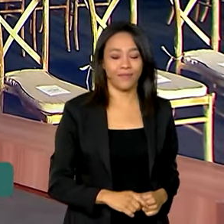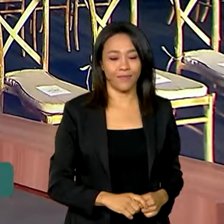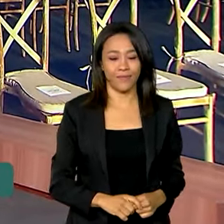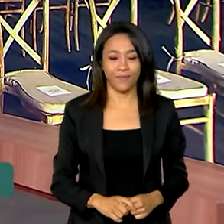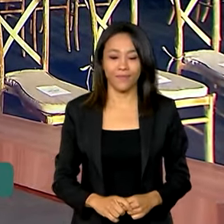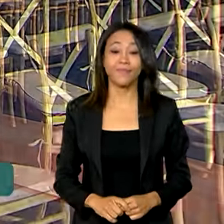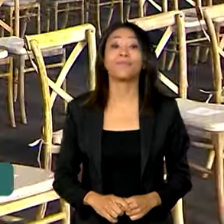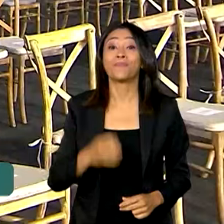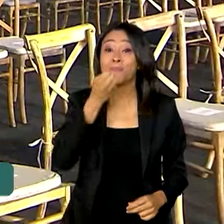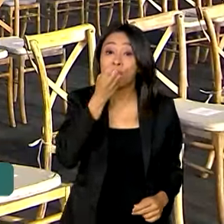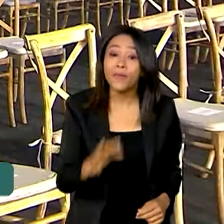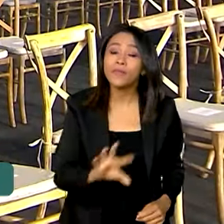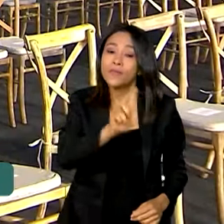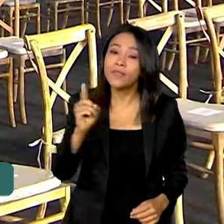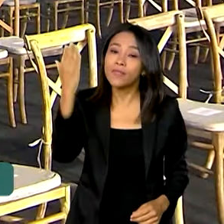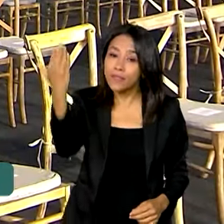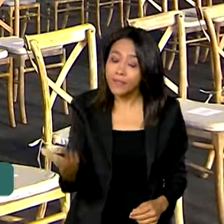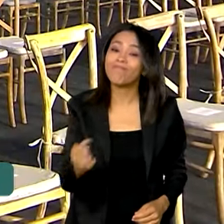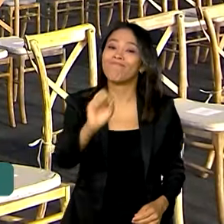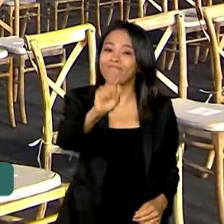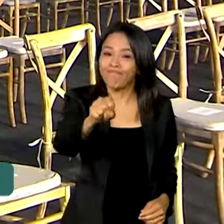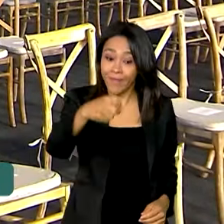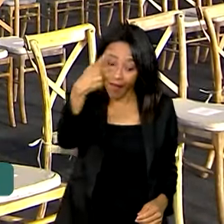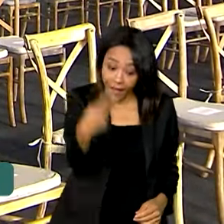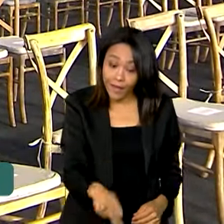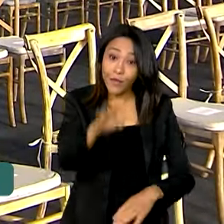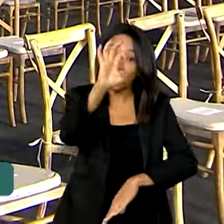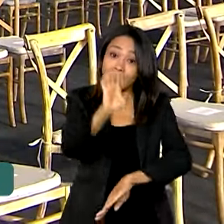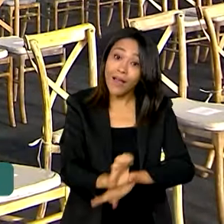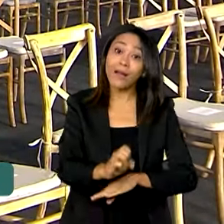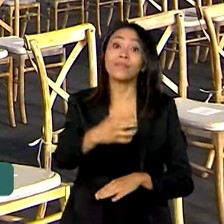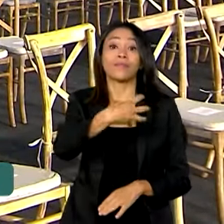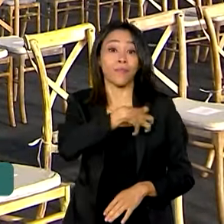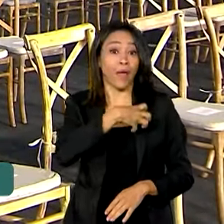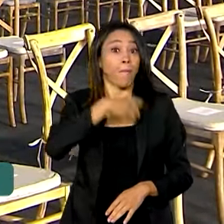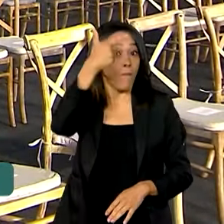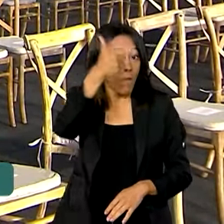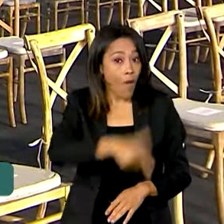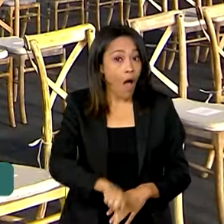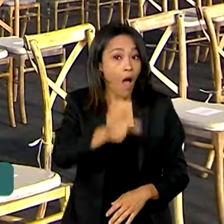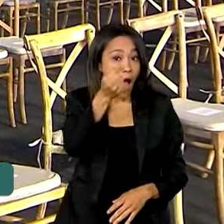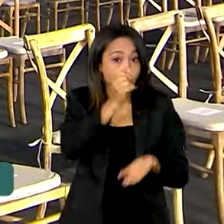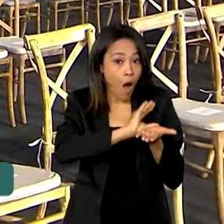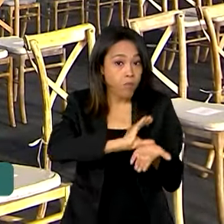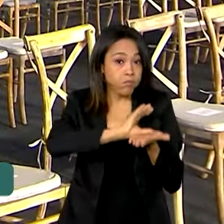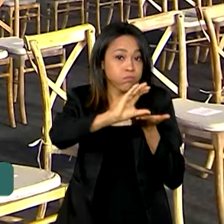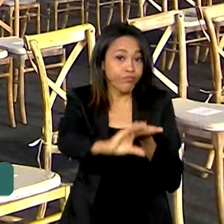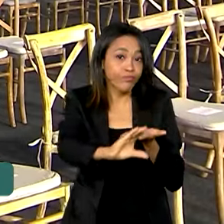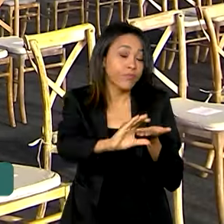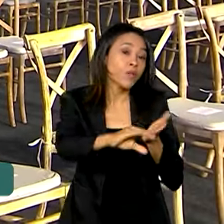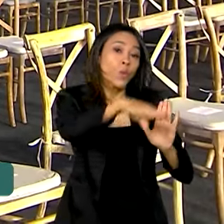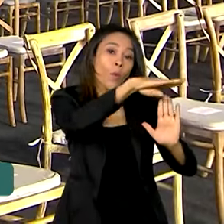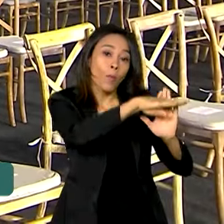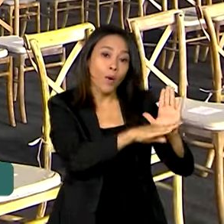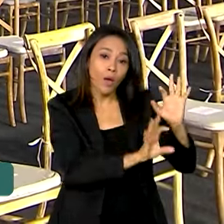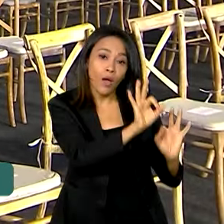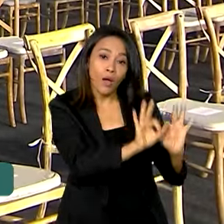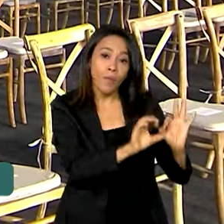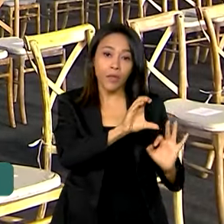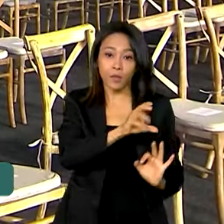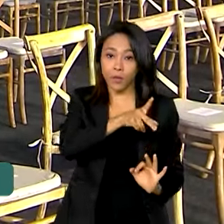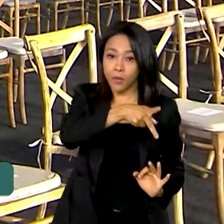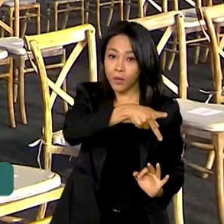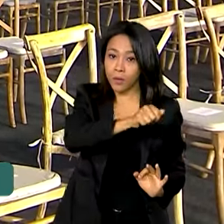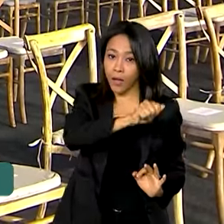Bom dia, Vanessa. Pois é, a Bahia vai receber mais investimentos do novo PAC. Esses investimentos serão